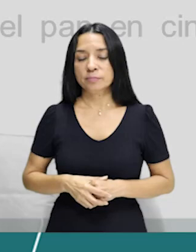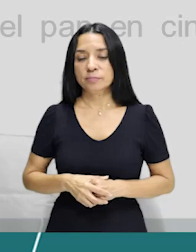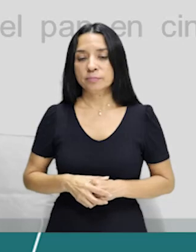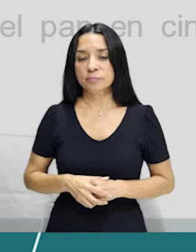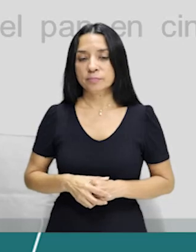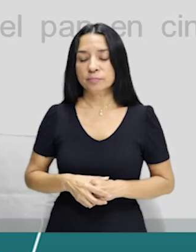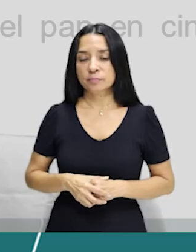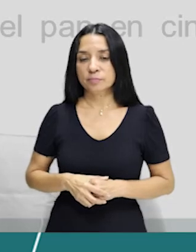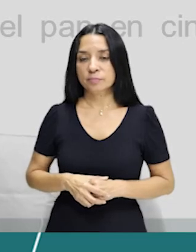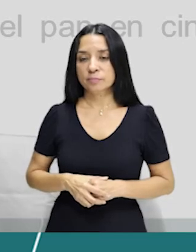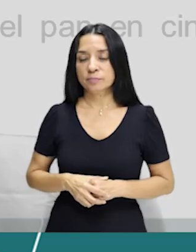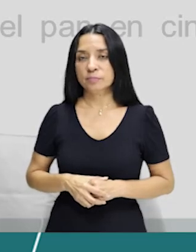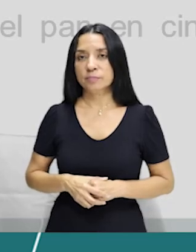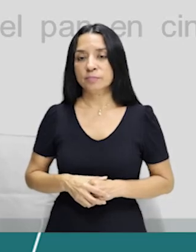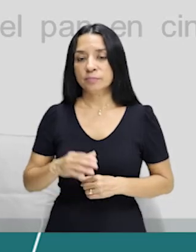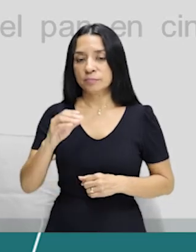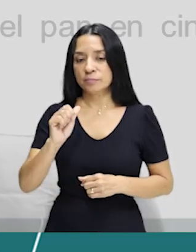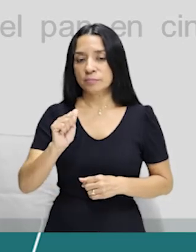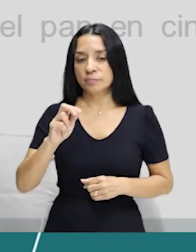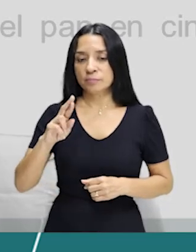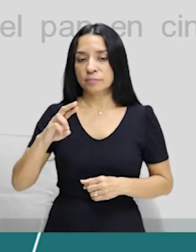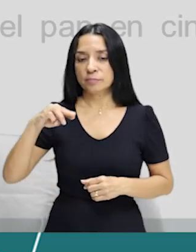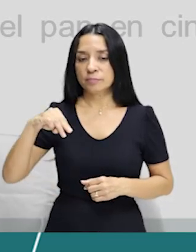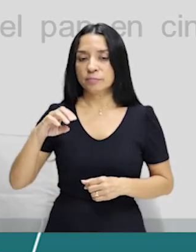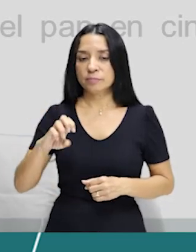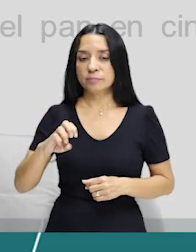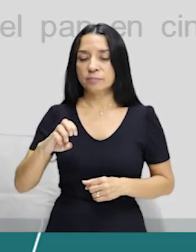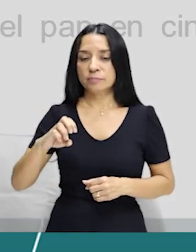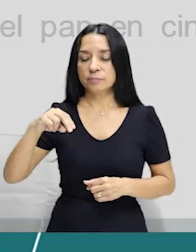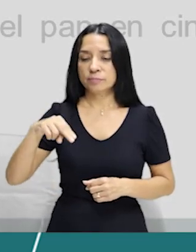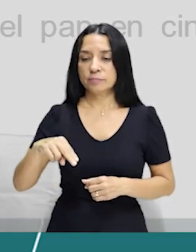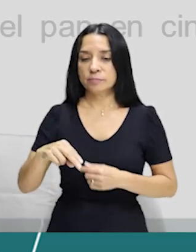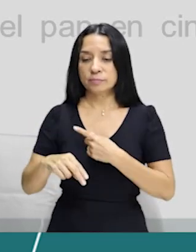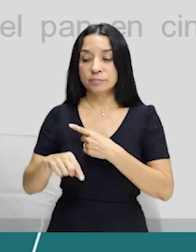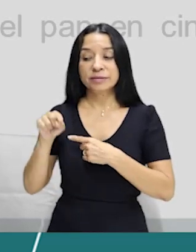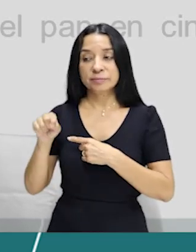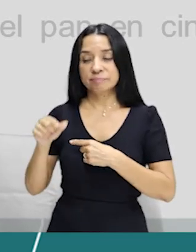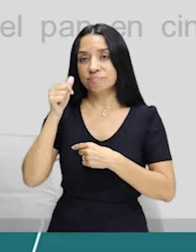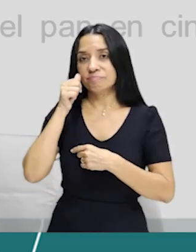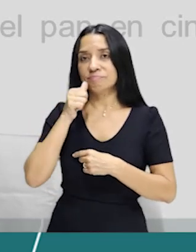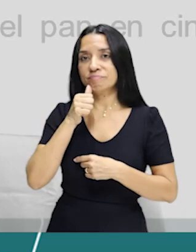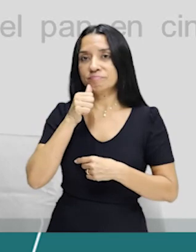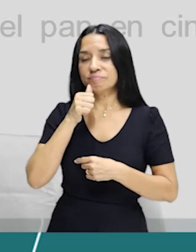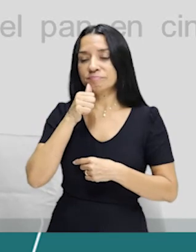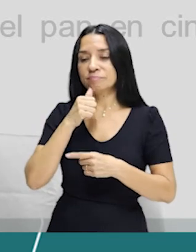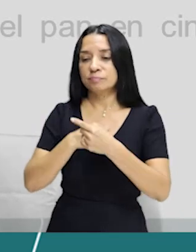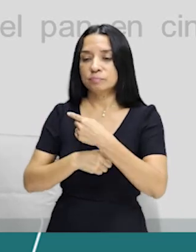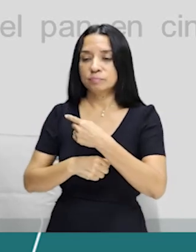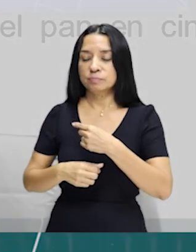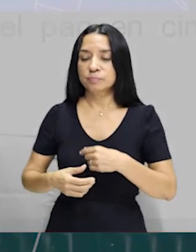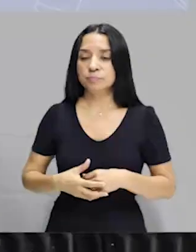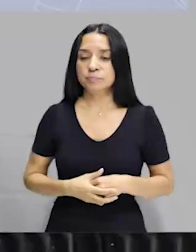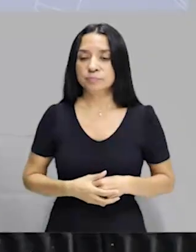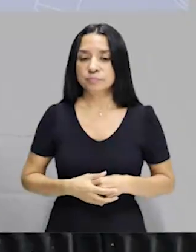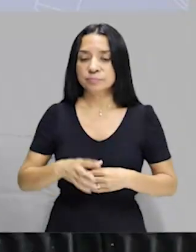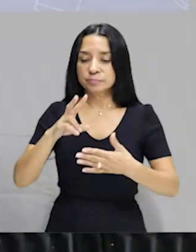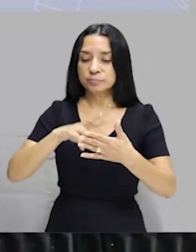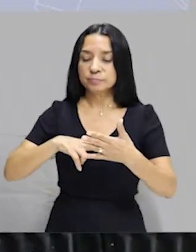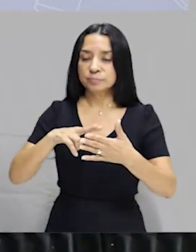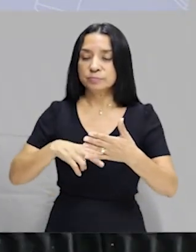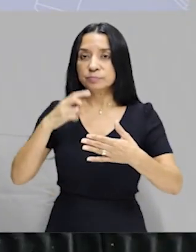partes, tá? Então, Carmen, ella, dividir el pan en